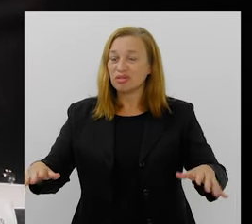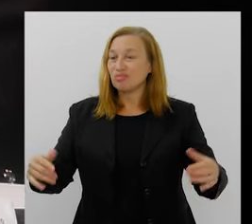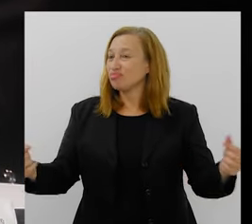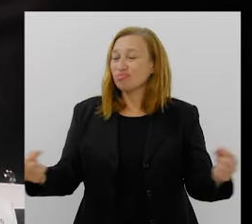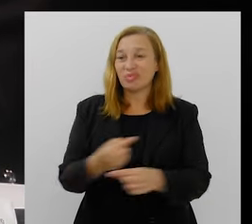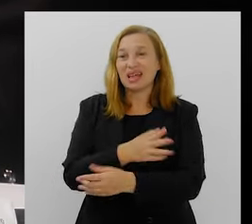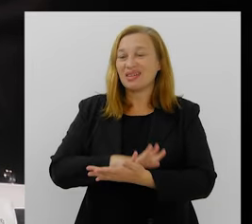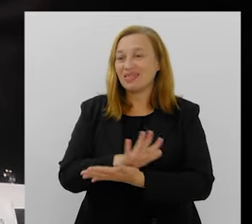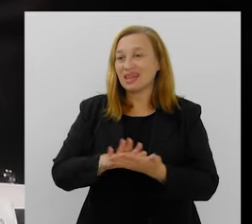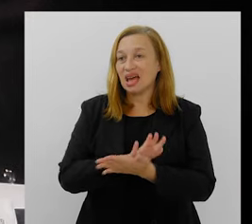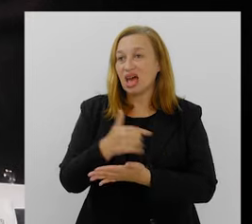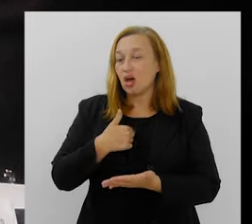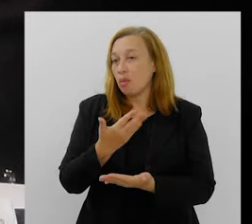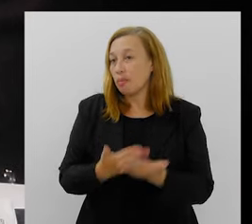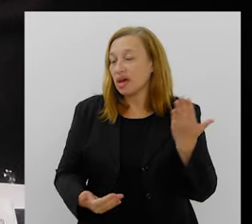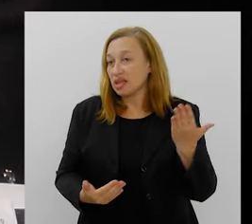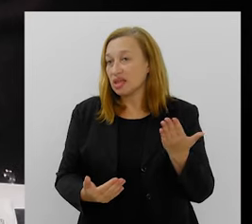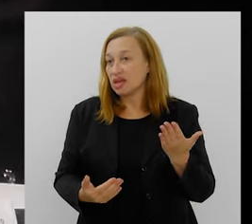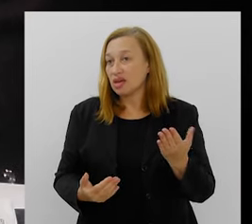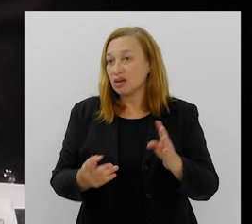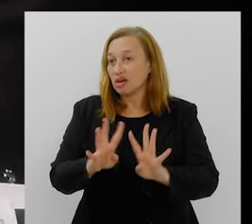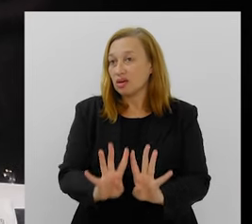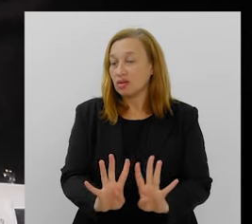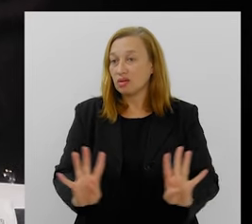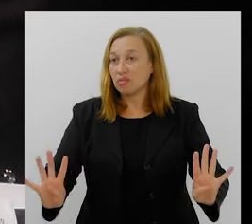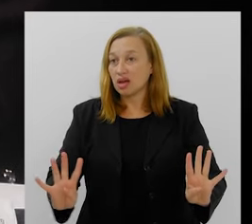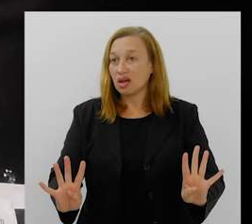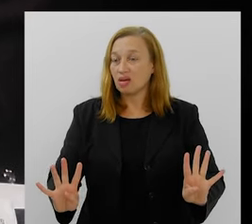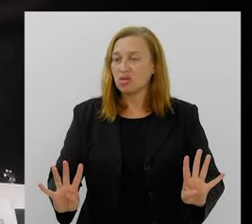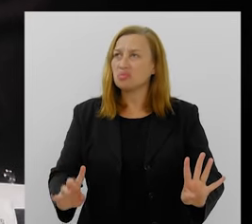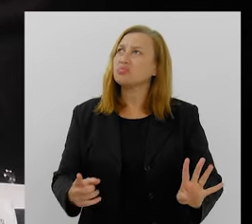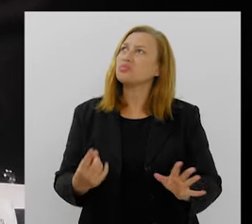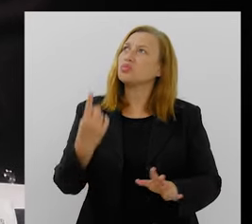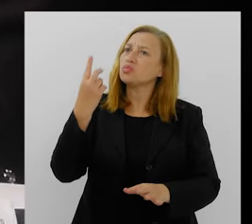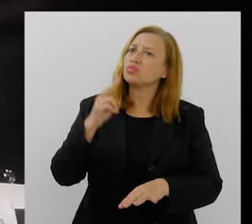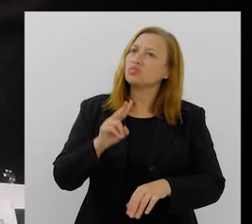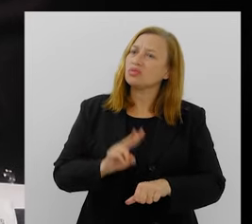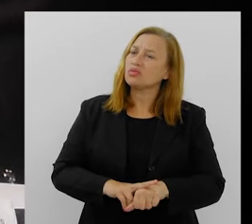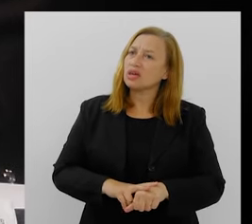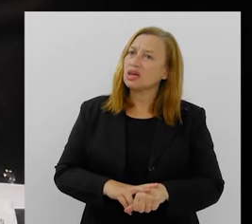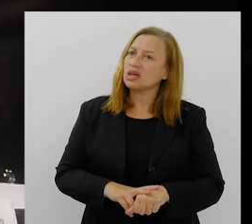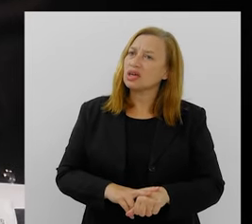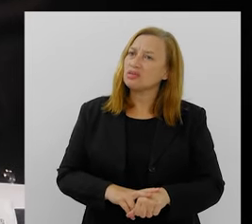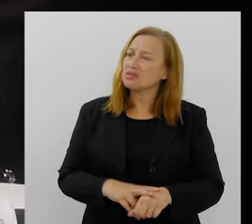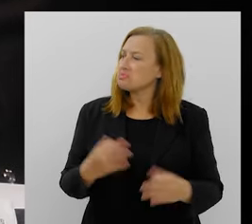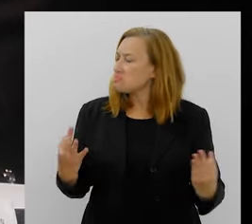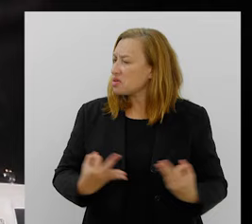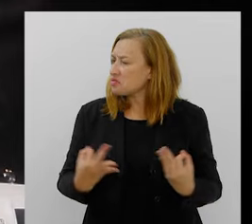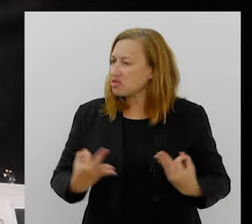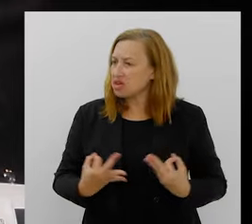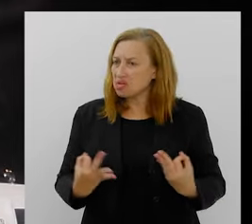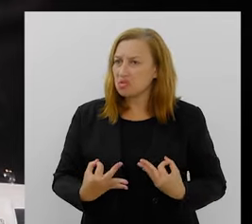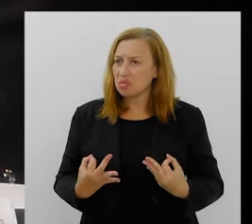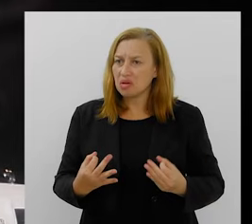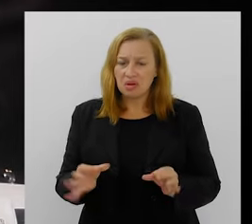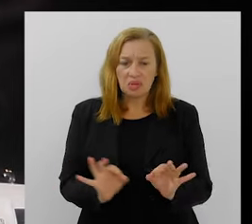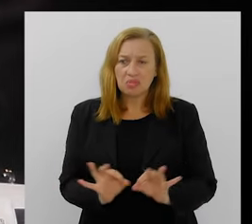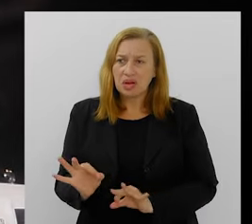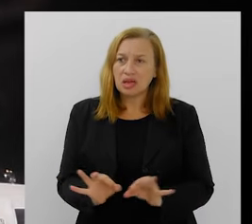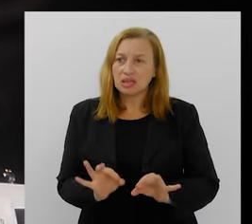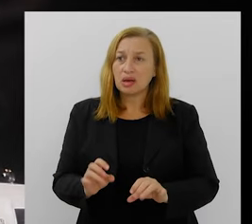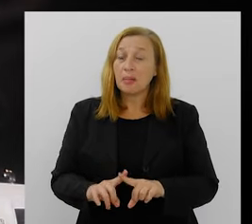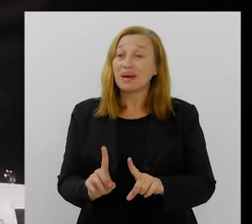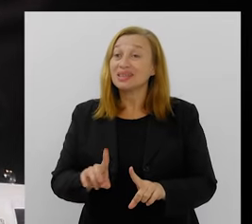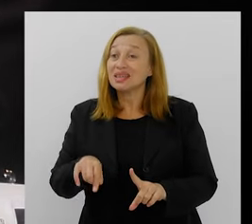Eu perdi ponto, sim, em um abre-alas uma vez, que era um abre-alas lindíssimo, perfeito, o acabamento perfeito.